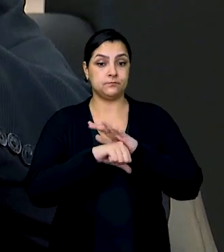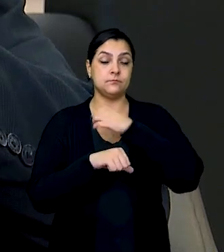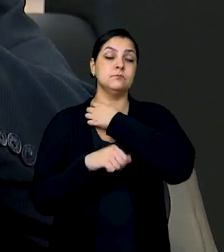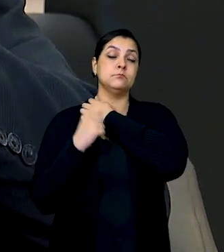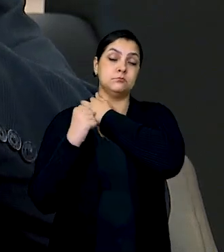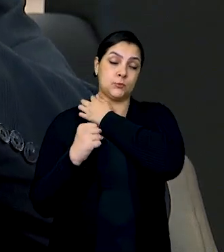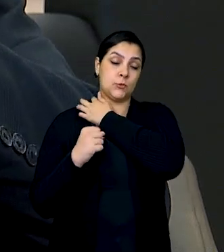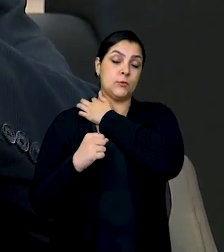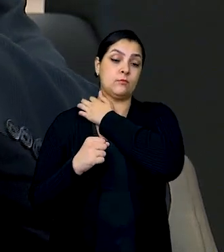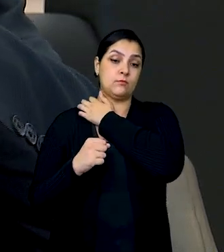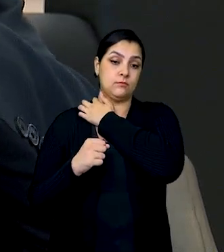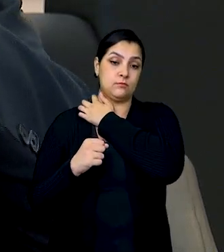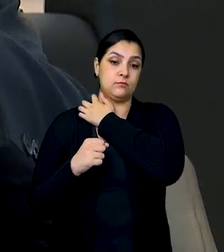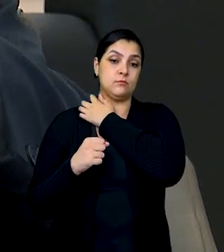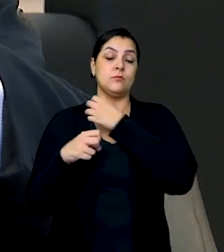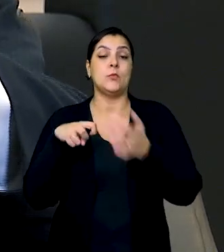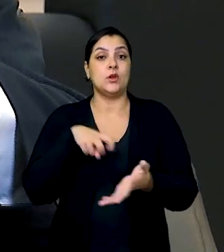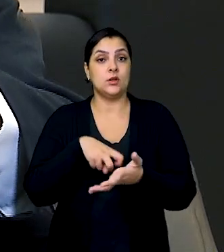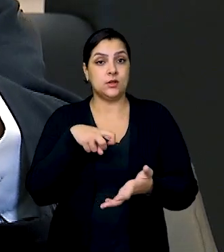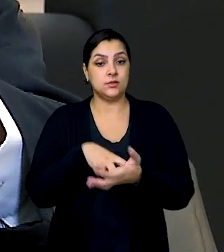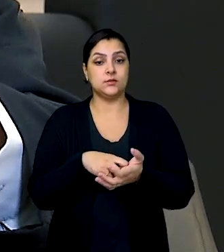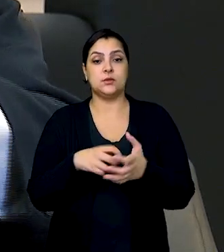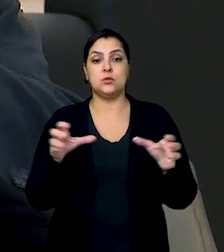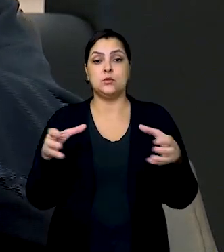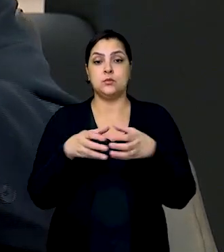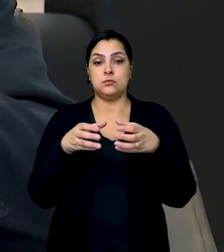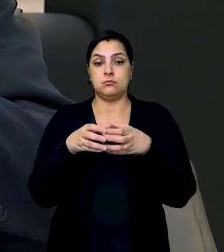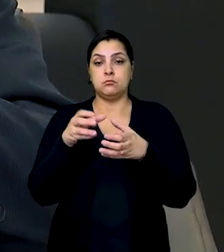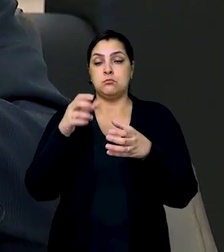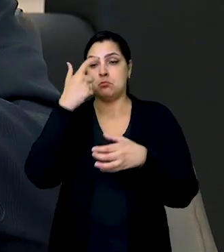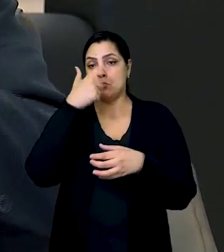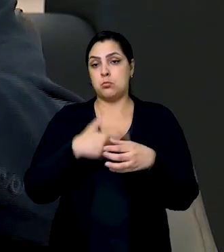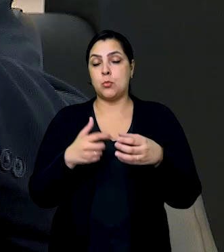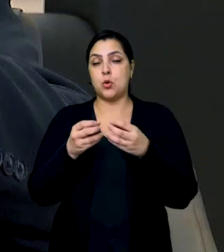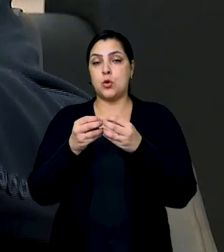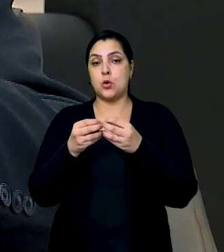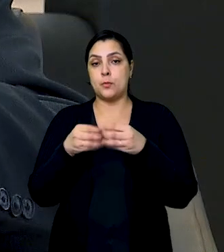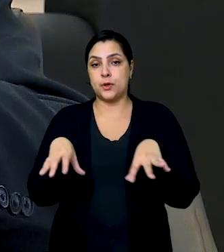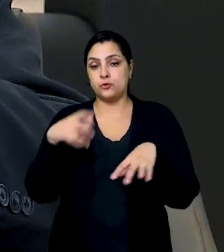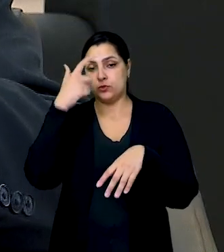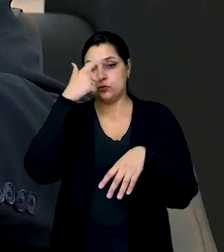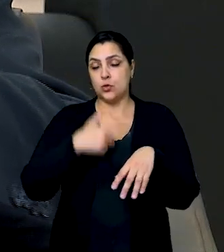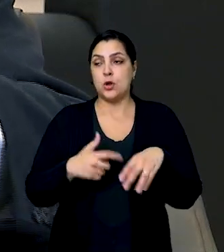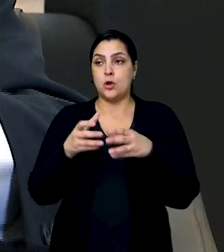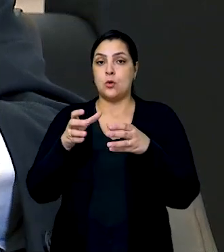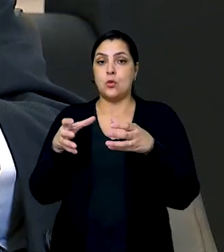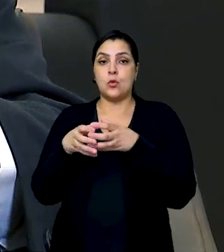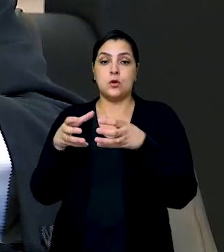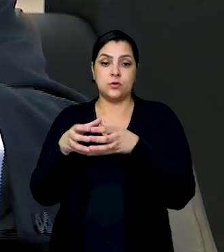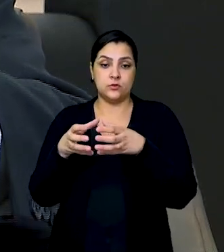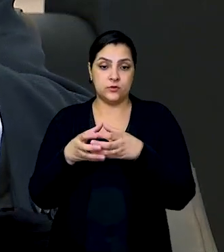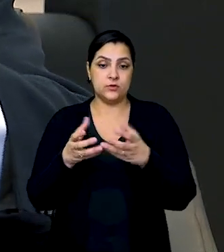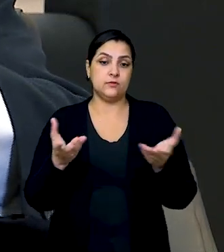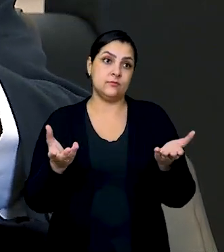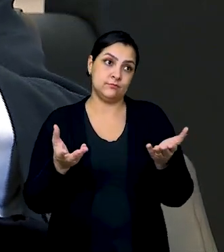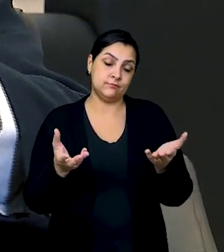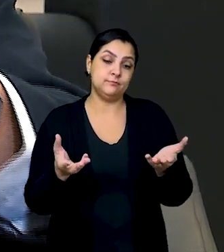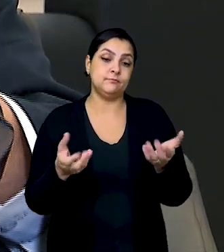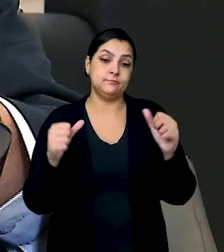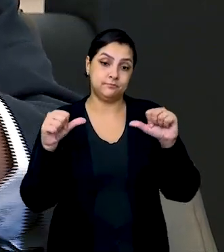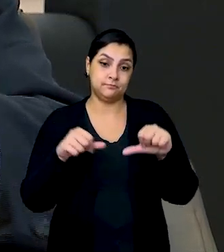gerar uma condenação em dano moral coletivo, para reparar na sociedade aquilo que foi causado de